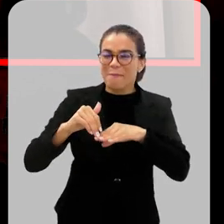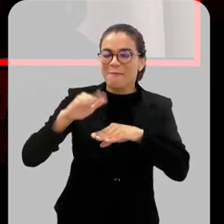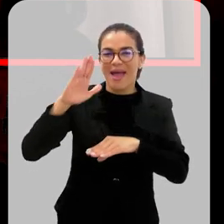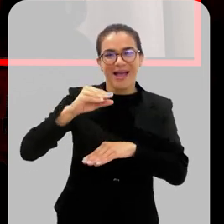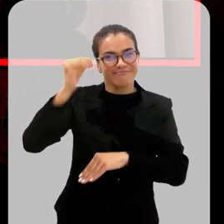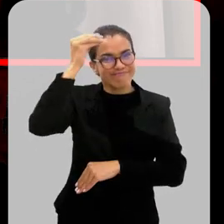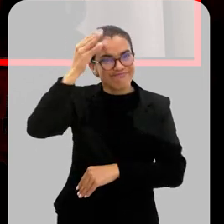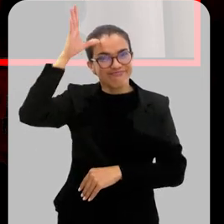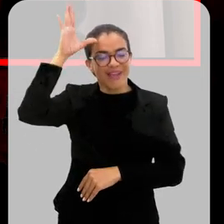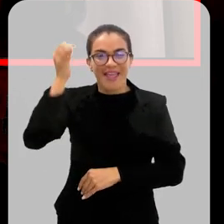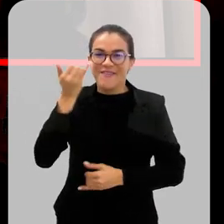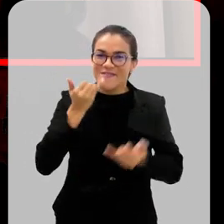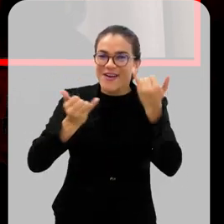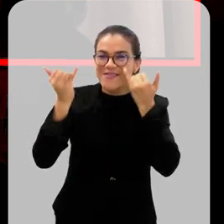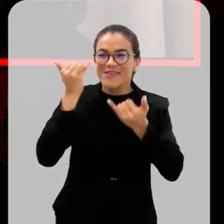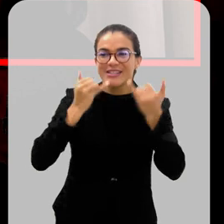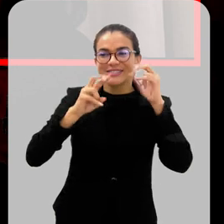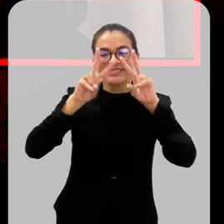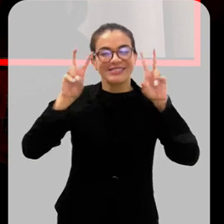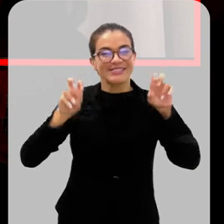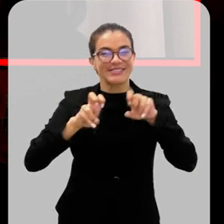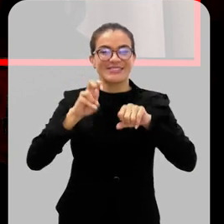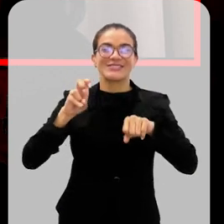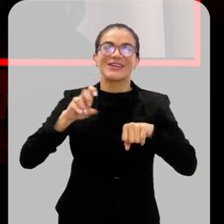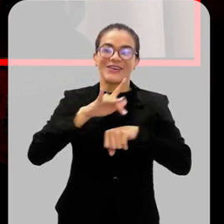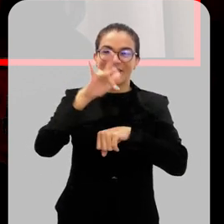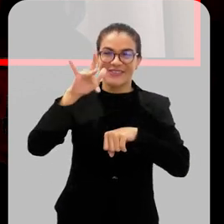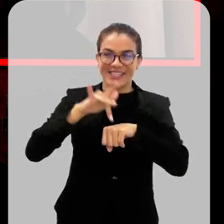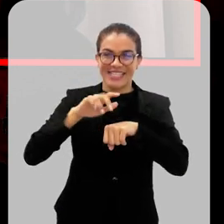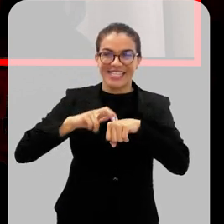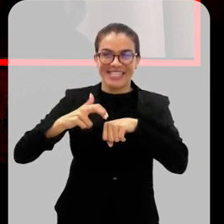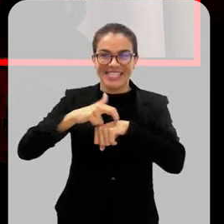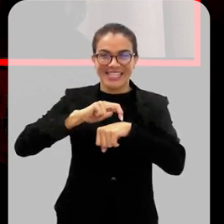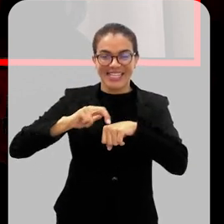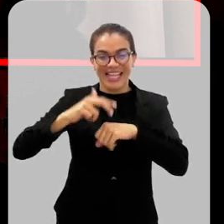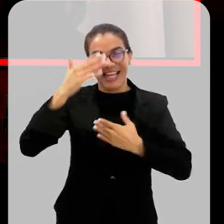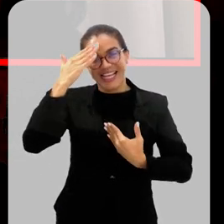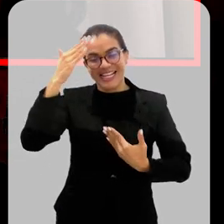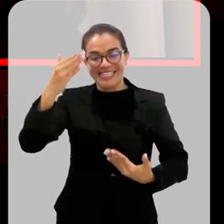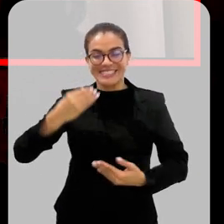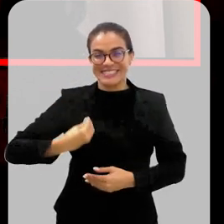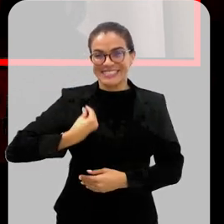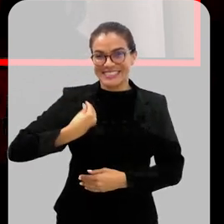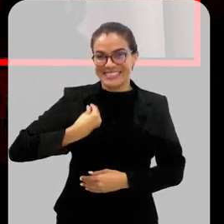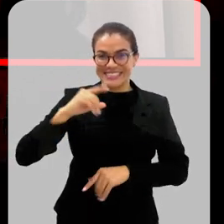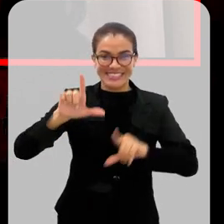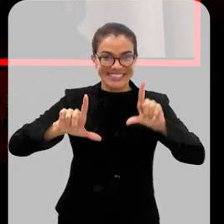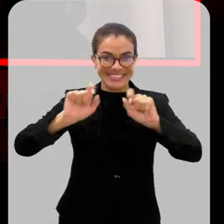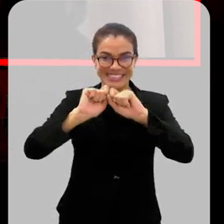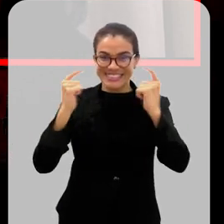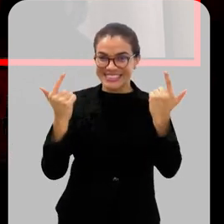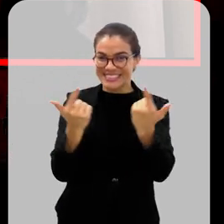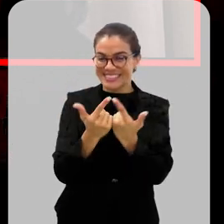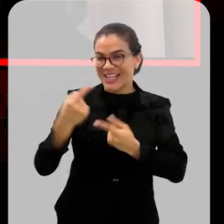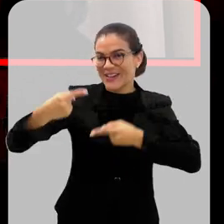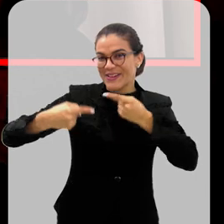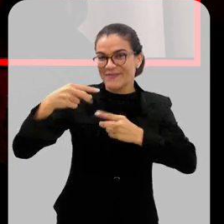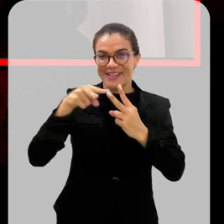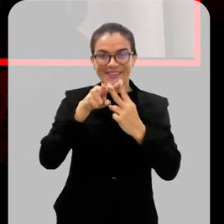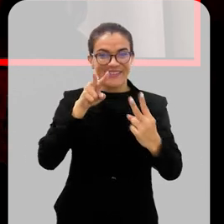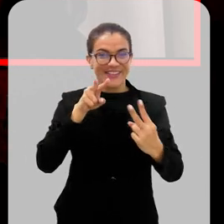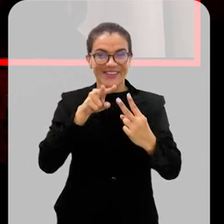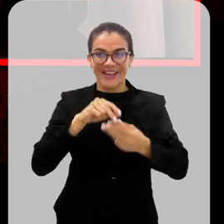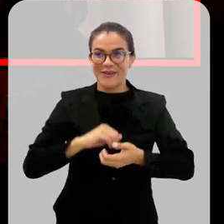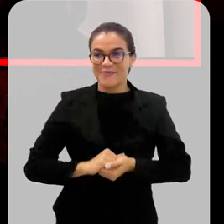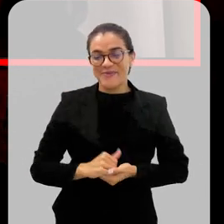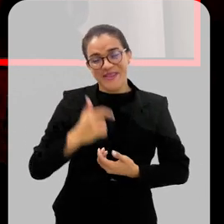mais ainda as informações sobre a dengue e mais uma vez agradecendo a sua presença aqui na TV Alerj no